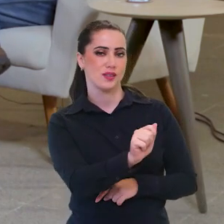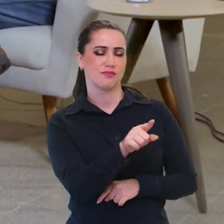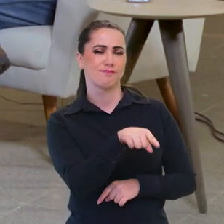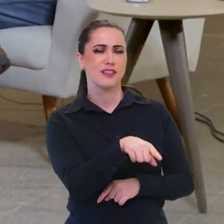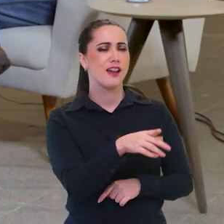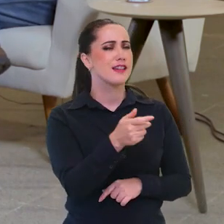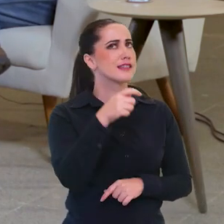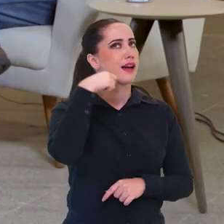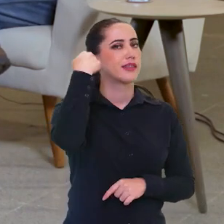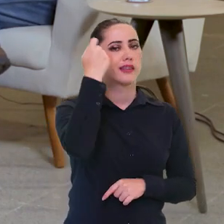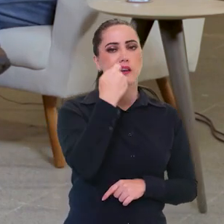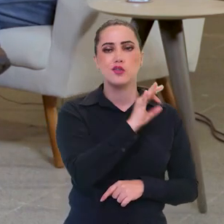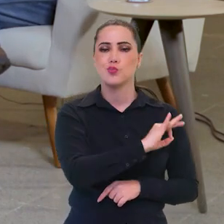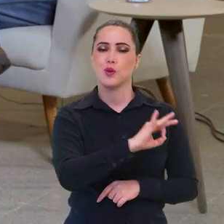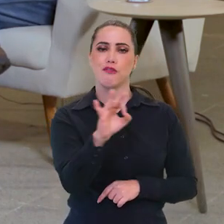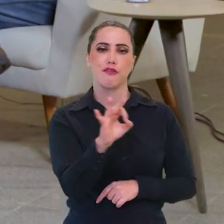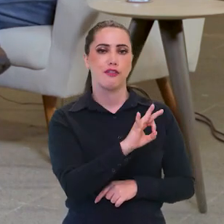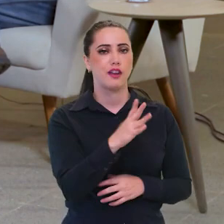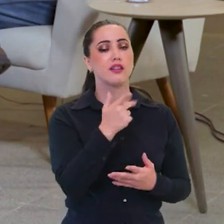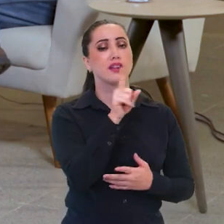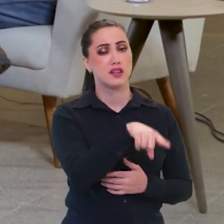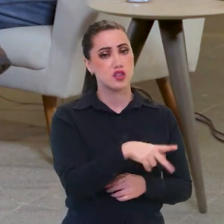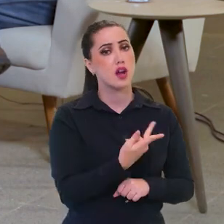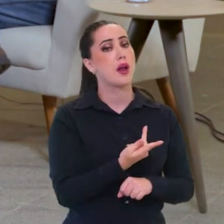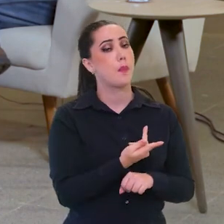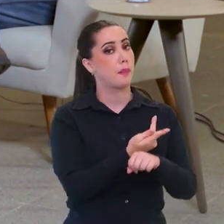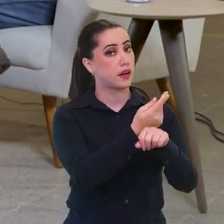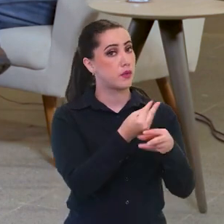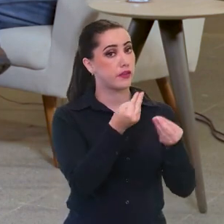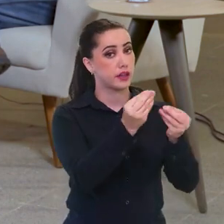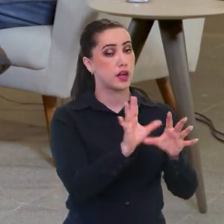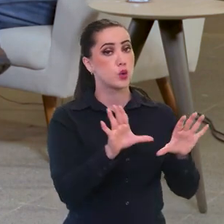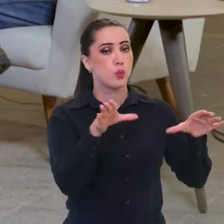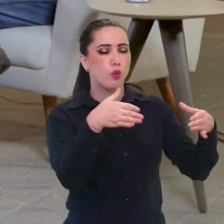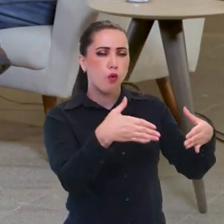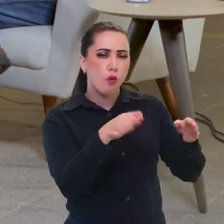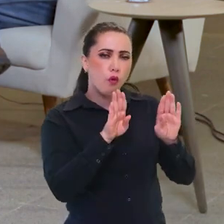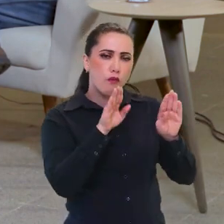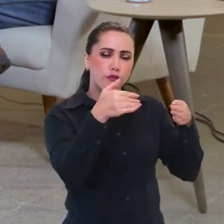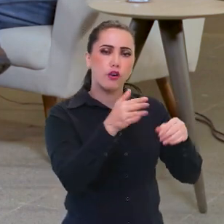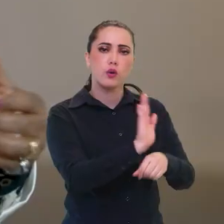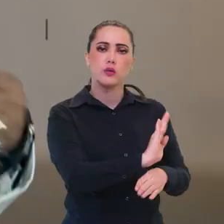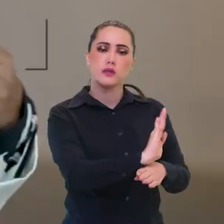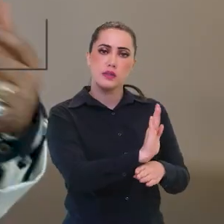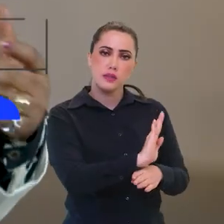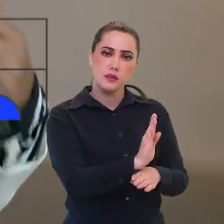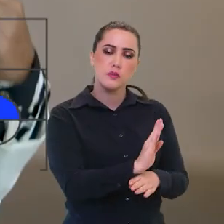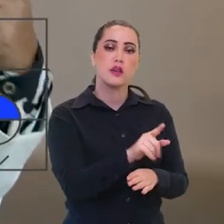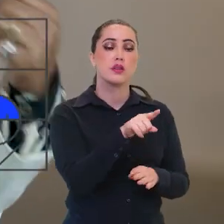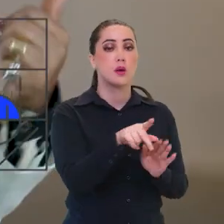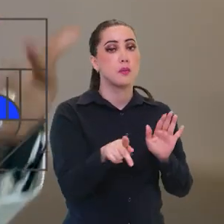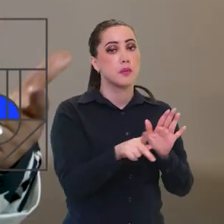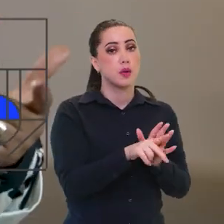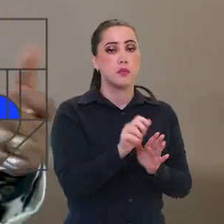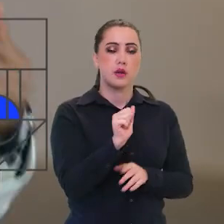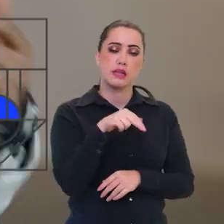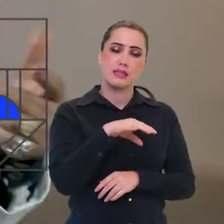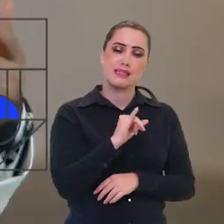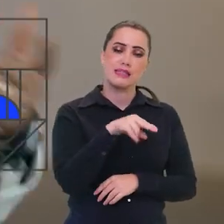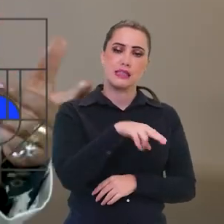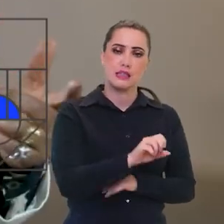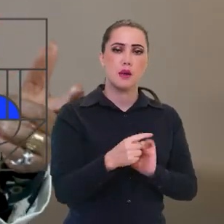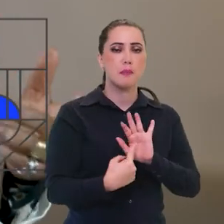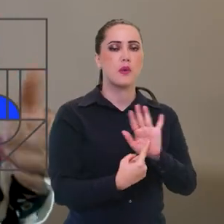pelo mundo, essa atriz Ruth de Souza, que já é um prêmio para cinema. Que a pesquisa que tivemos é que, é um dado da Ancine,